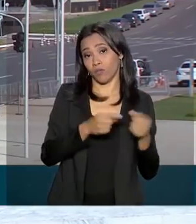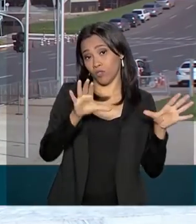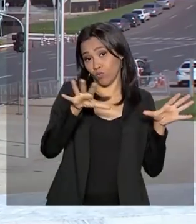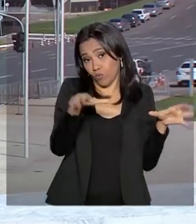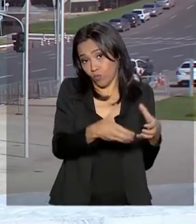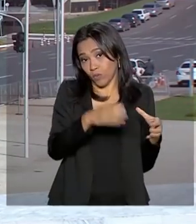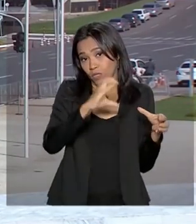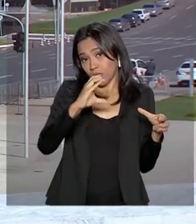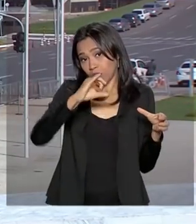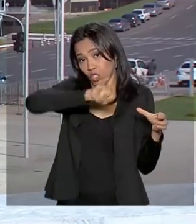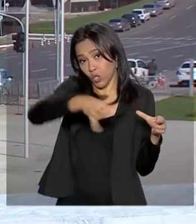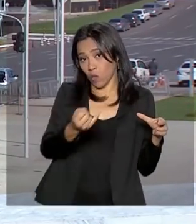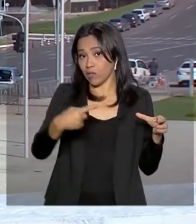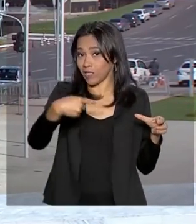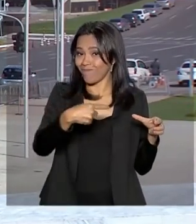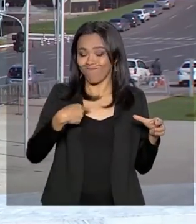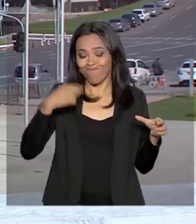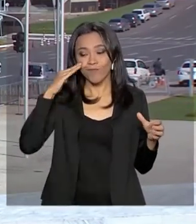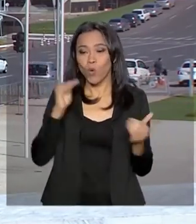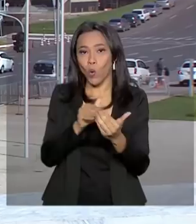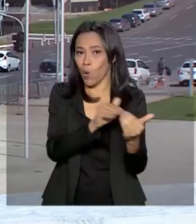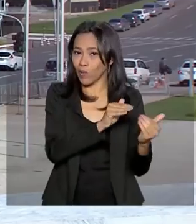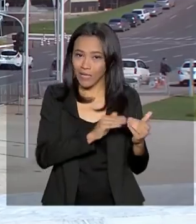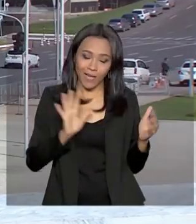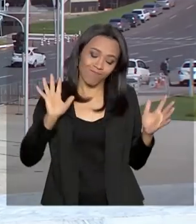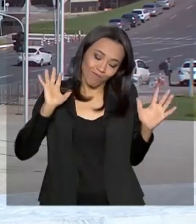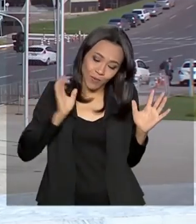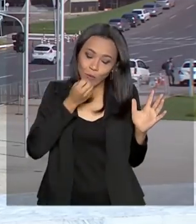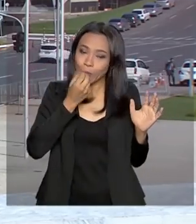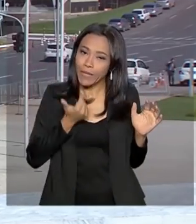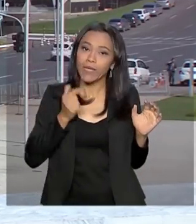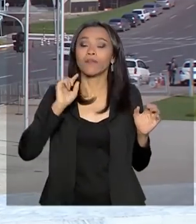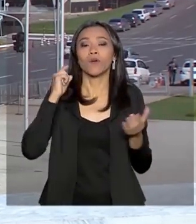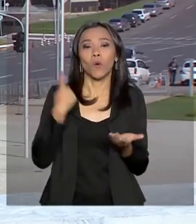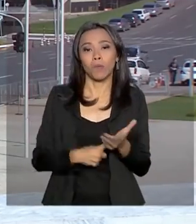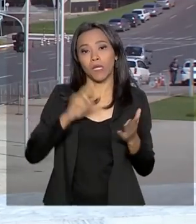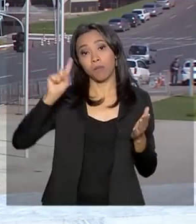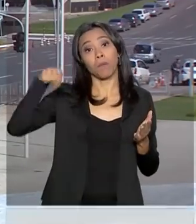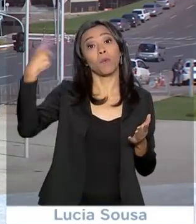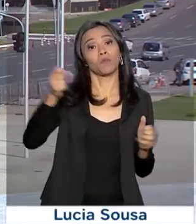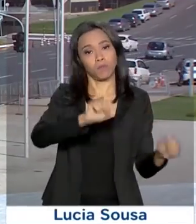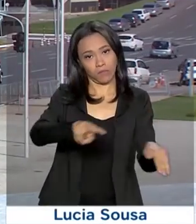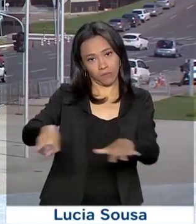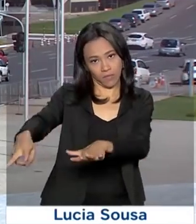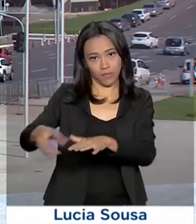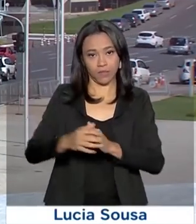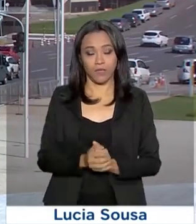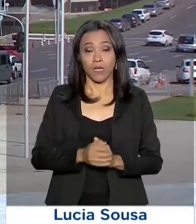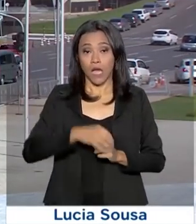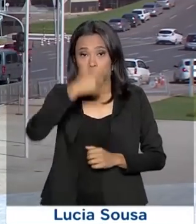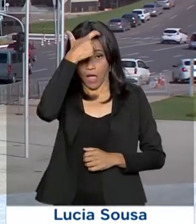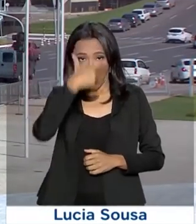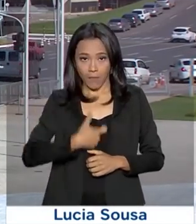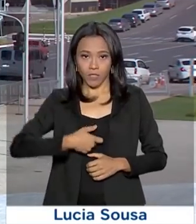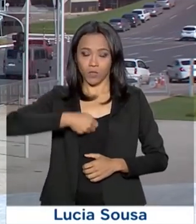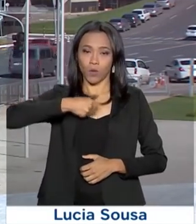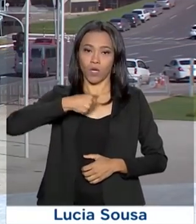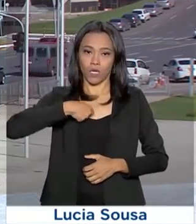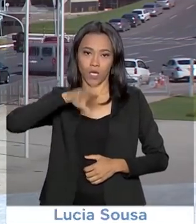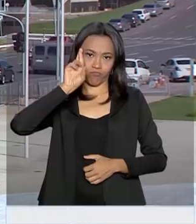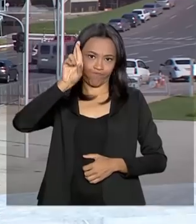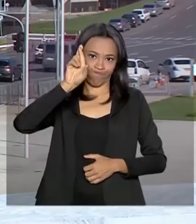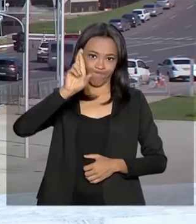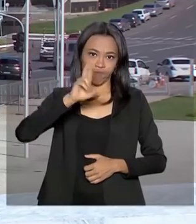tumultuada, não houve acordo e a pauta ficou mesmo para a semana que vem. O relator, o deputado, delegado Marcelo Freitas foi